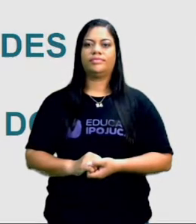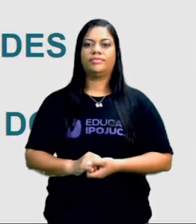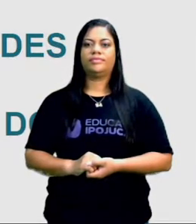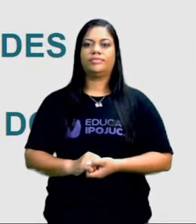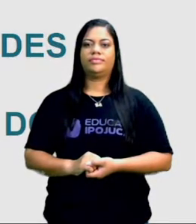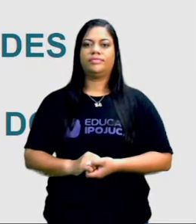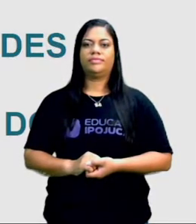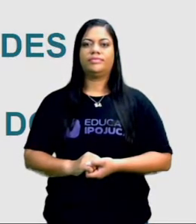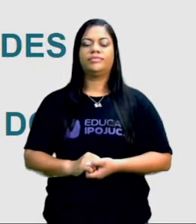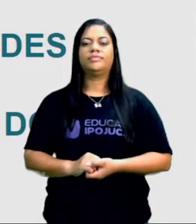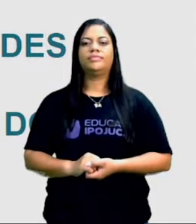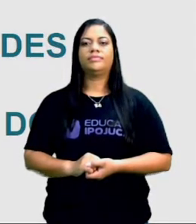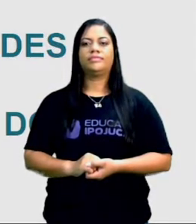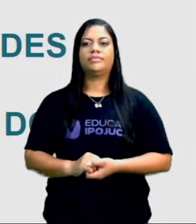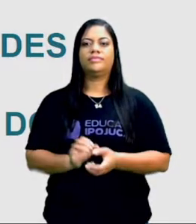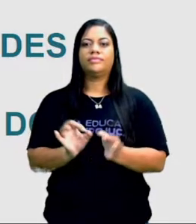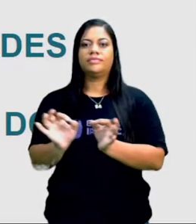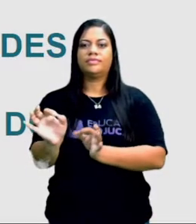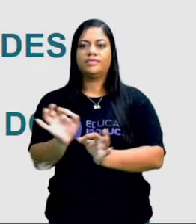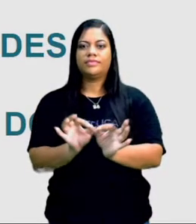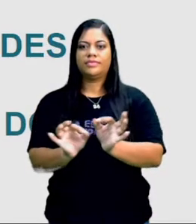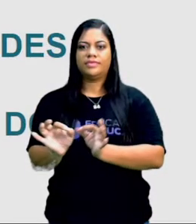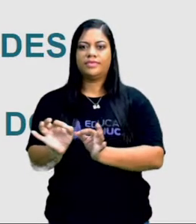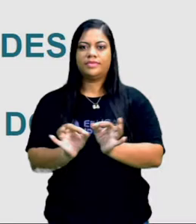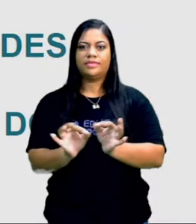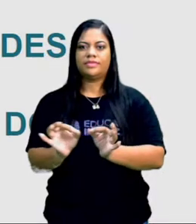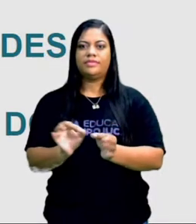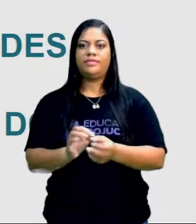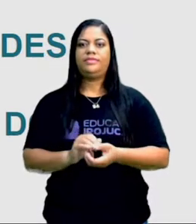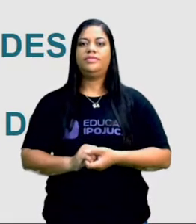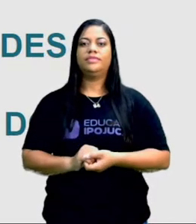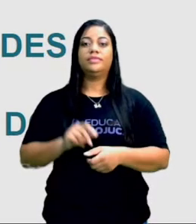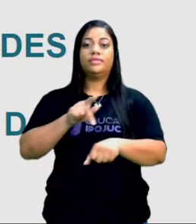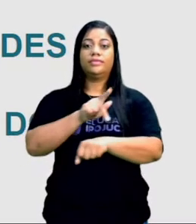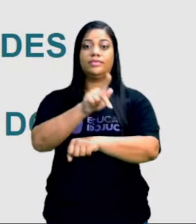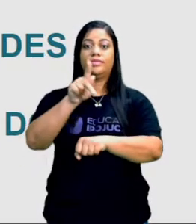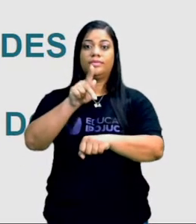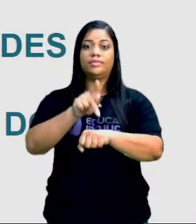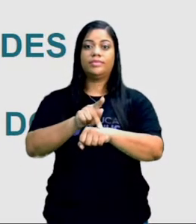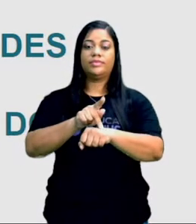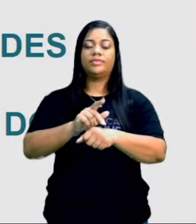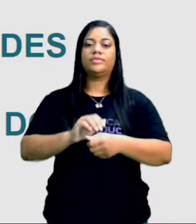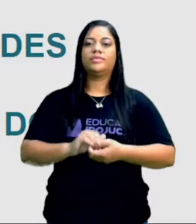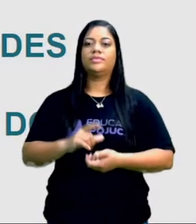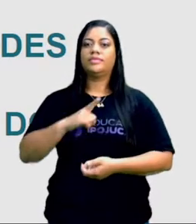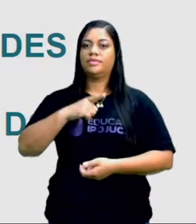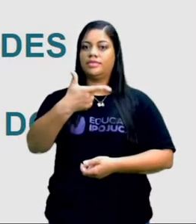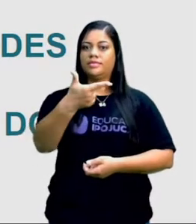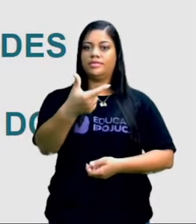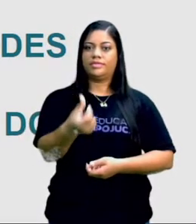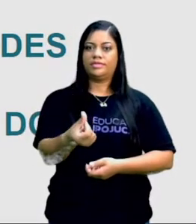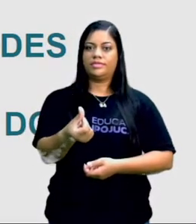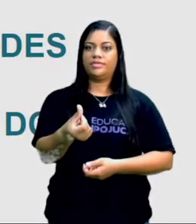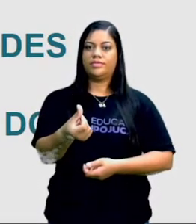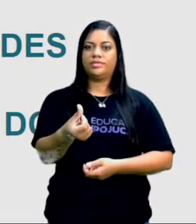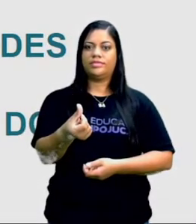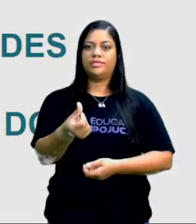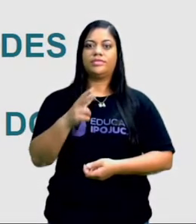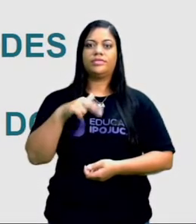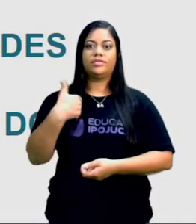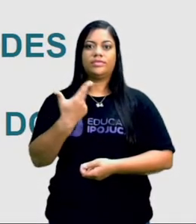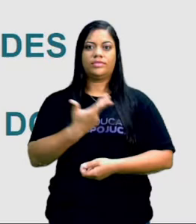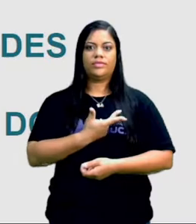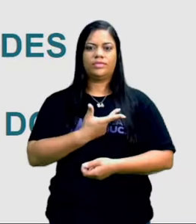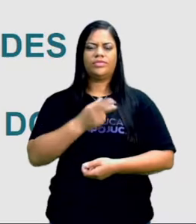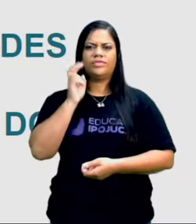Dentro dela são organizadas e administrada o país. Então aqui nós temos 26. Quando a gente vai